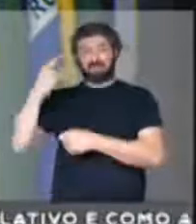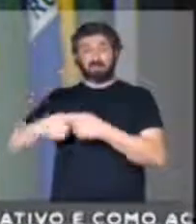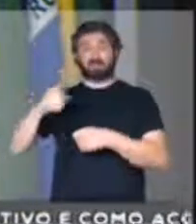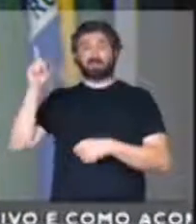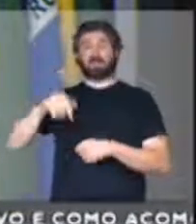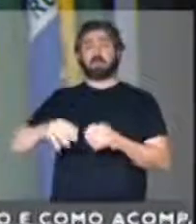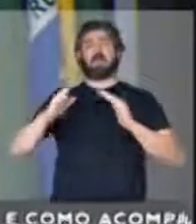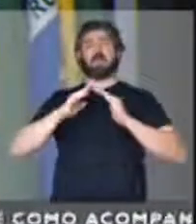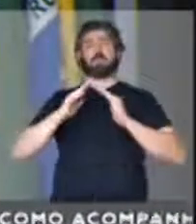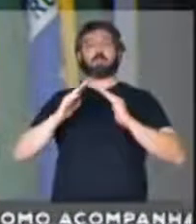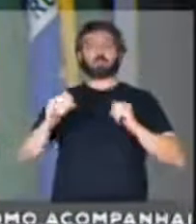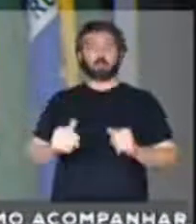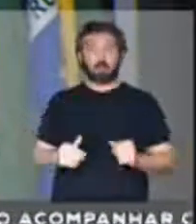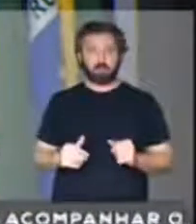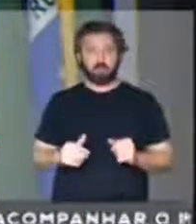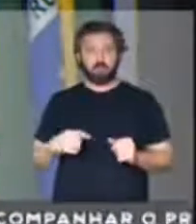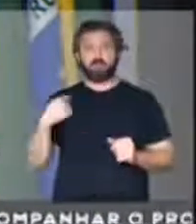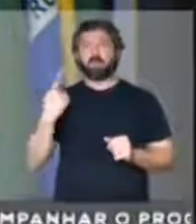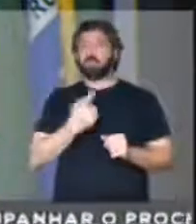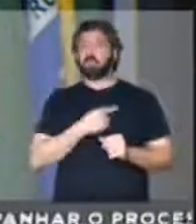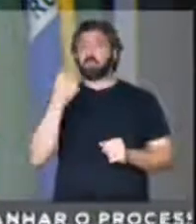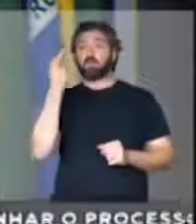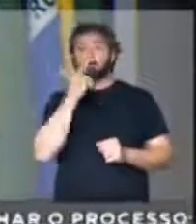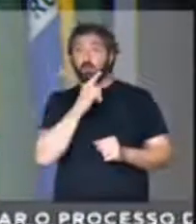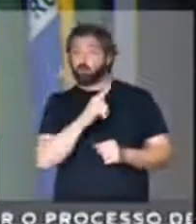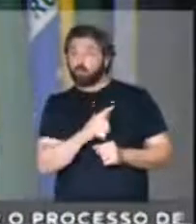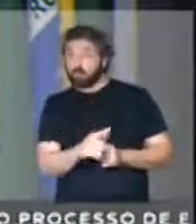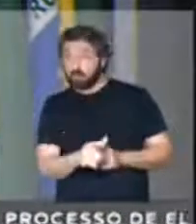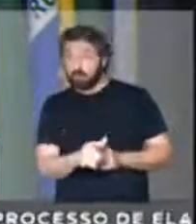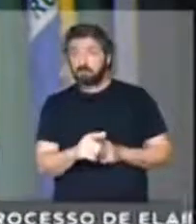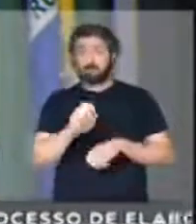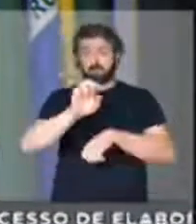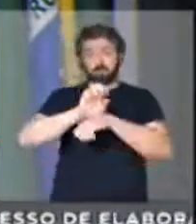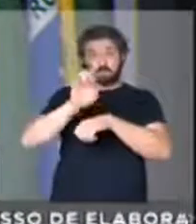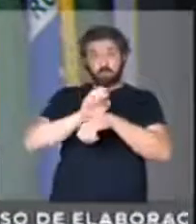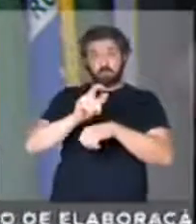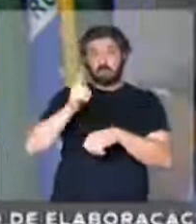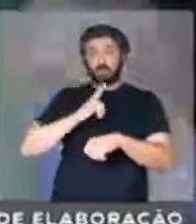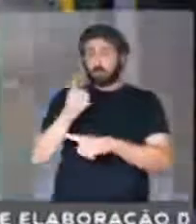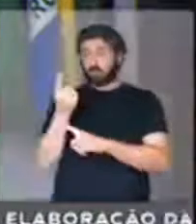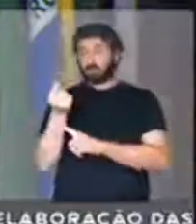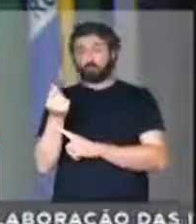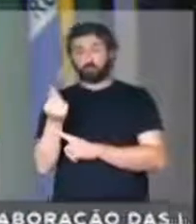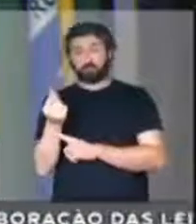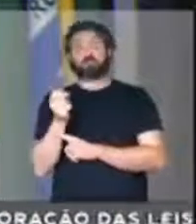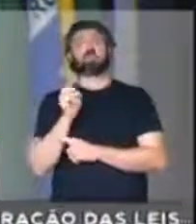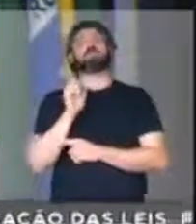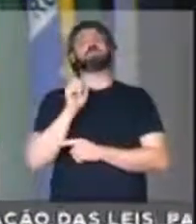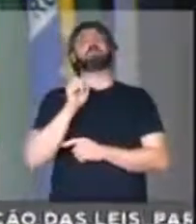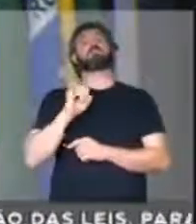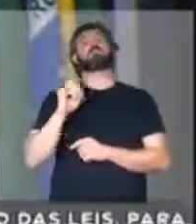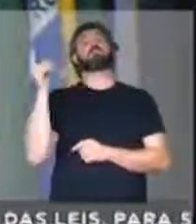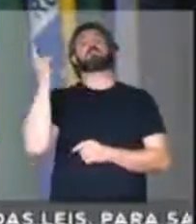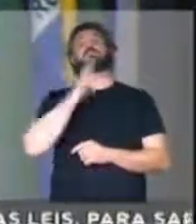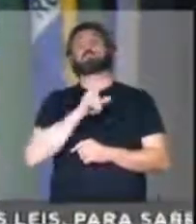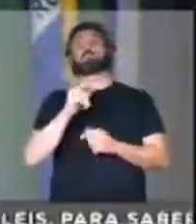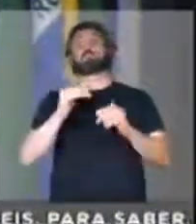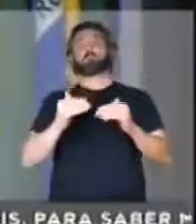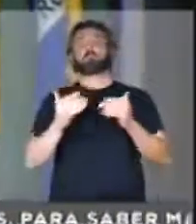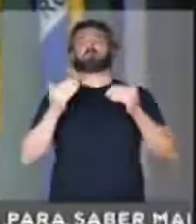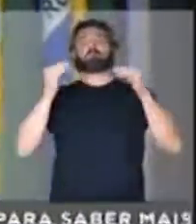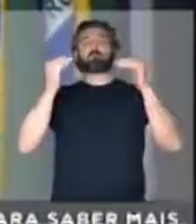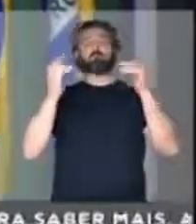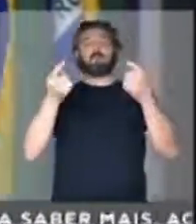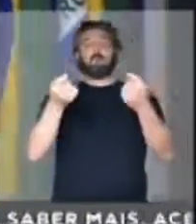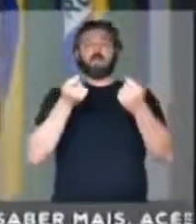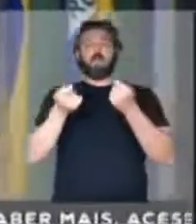é o habitacional. E a gente só consegue que o Estado tenha recurso se a gente tem uma austeridade